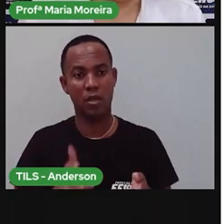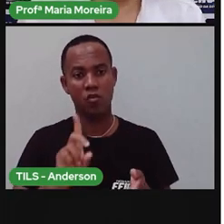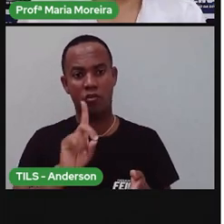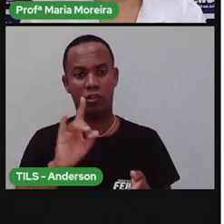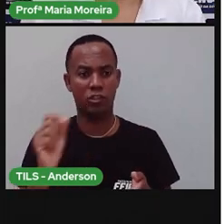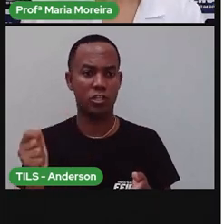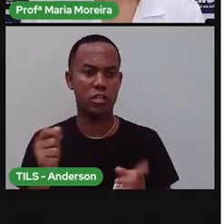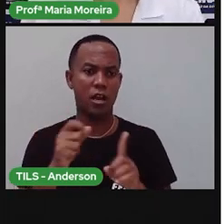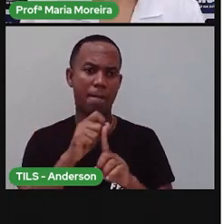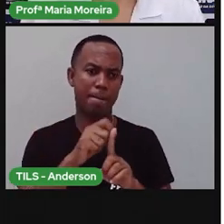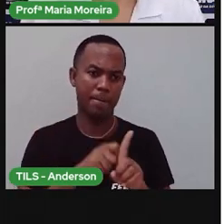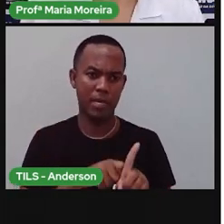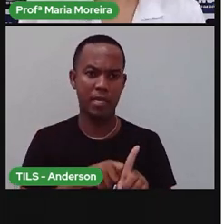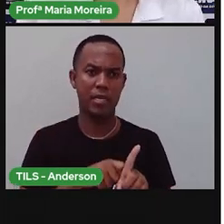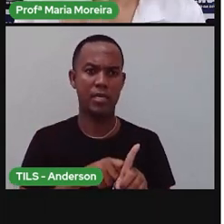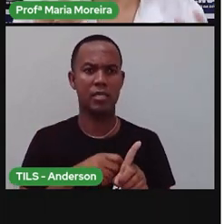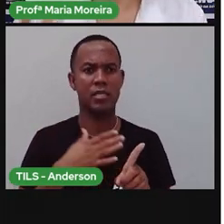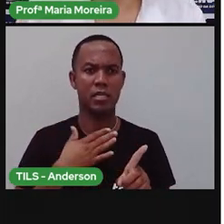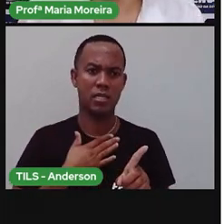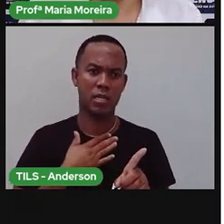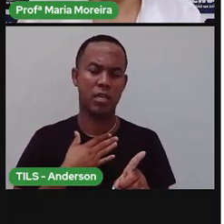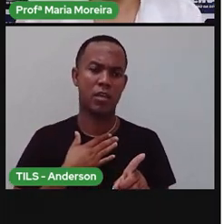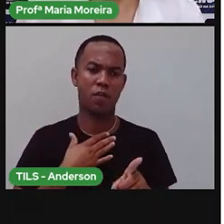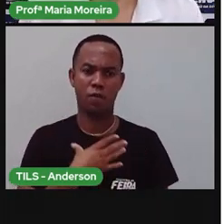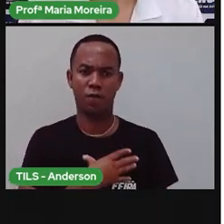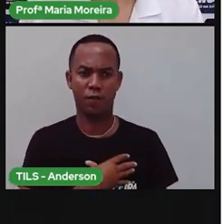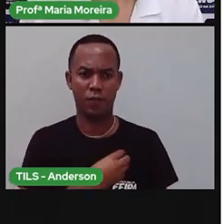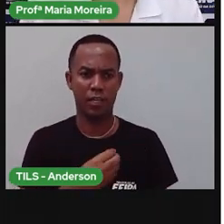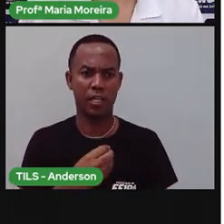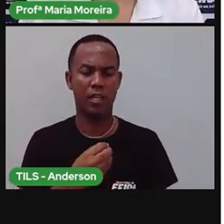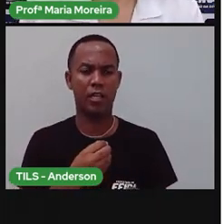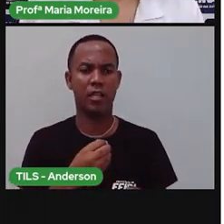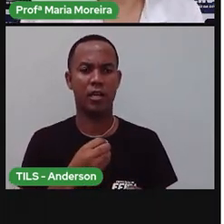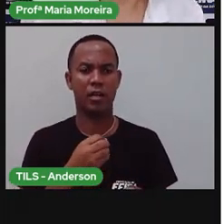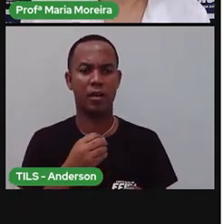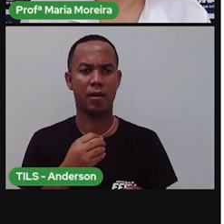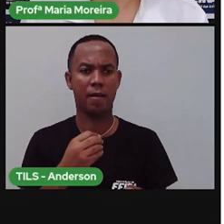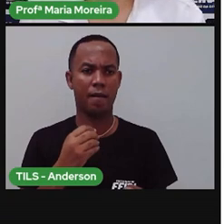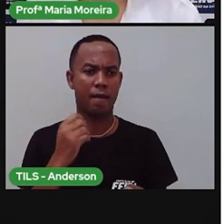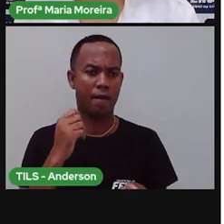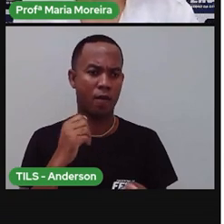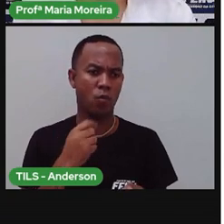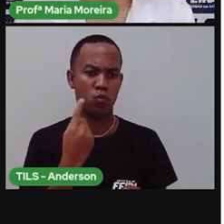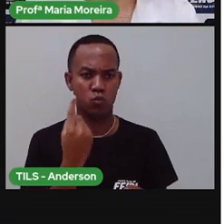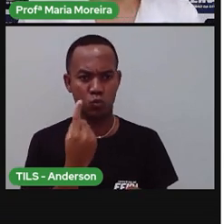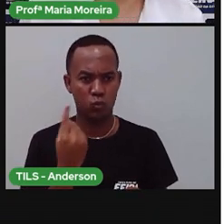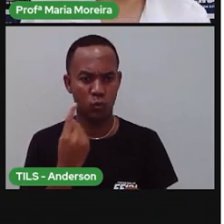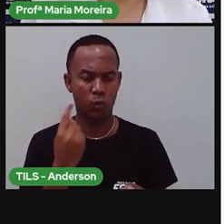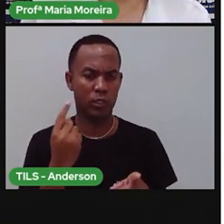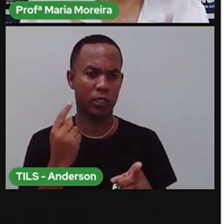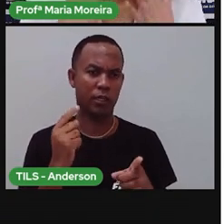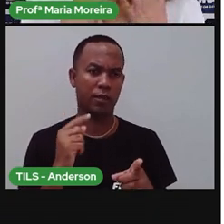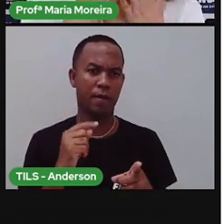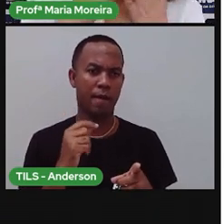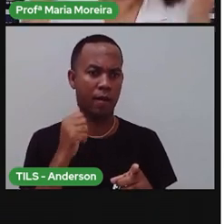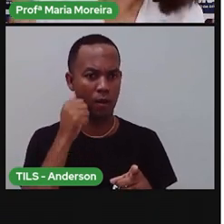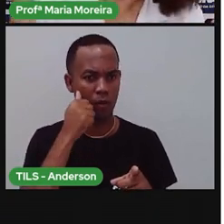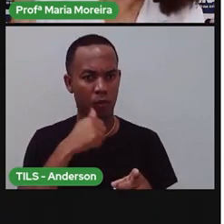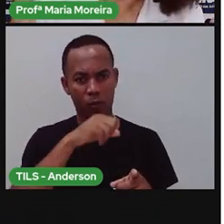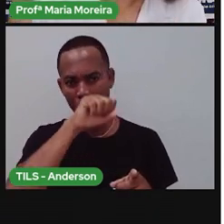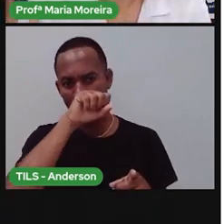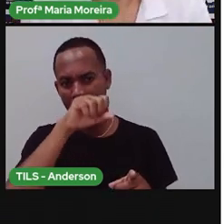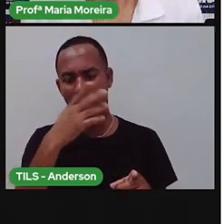do mês tal, eu sou a filha mais velha, do meu pai, eu sou filha única da minha mãe. Beijo, manhã.